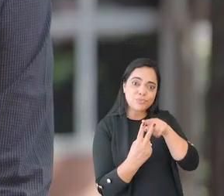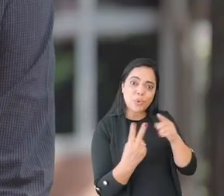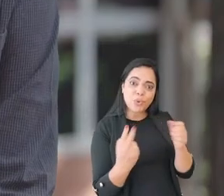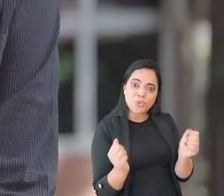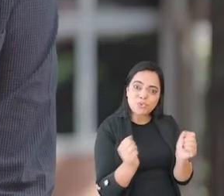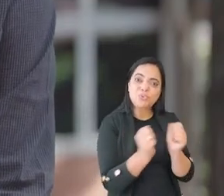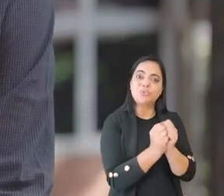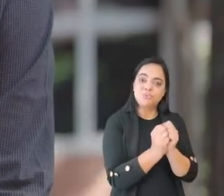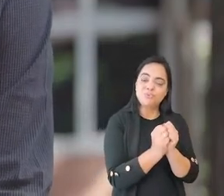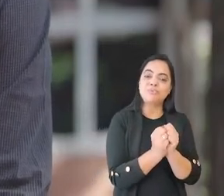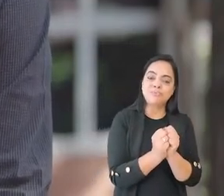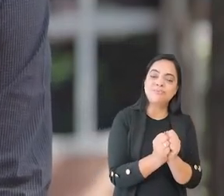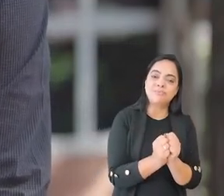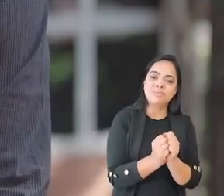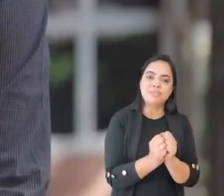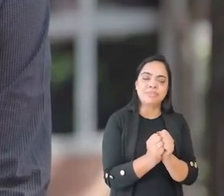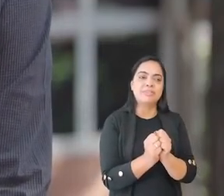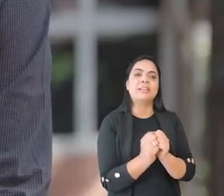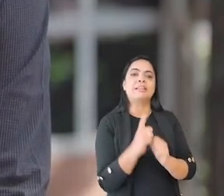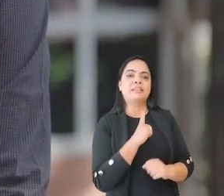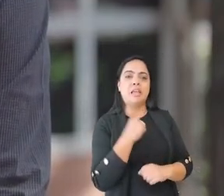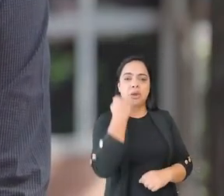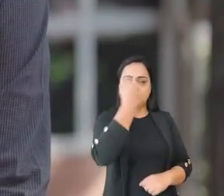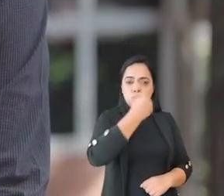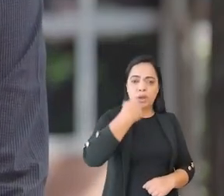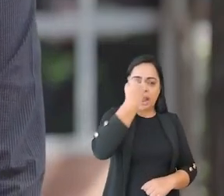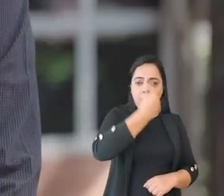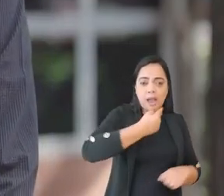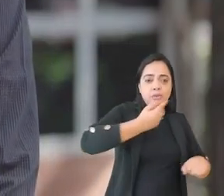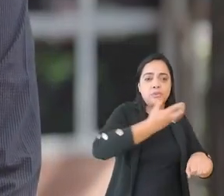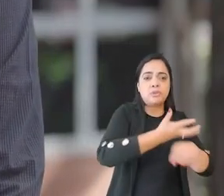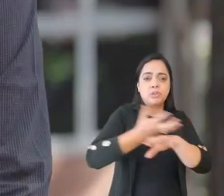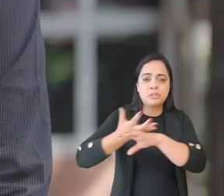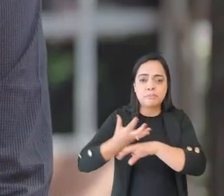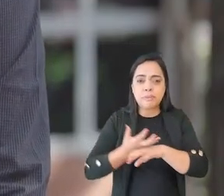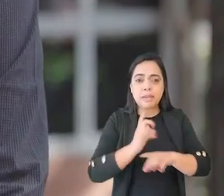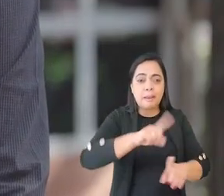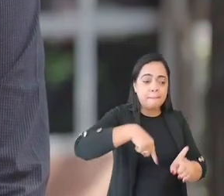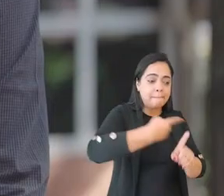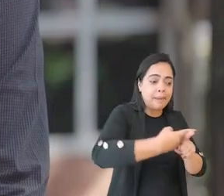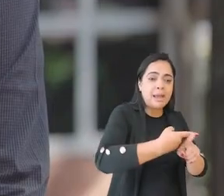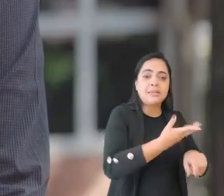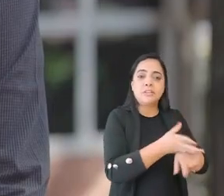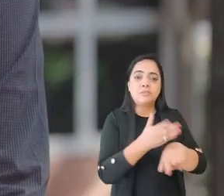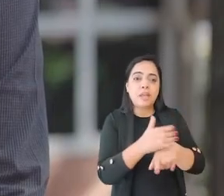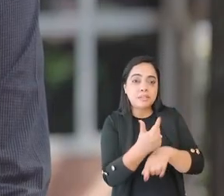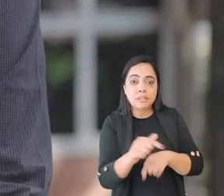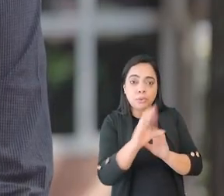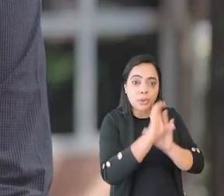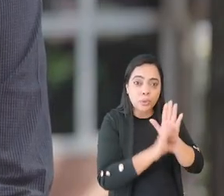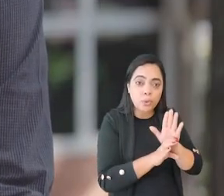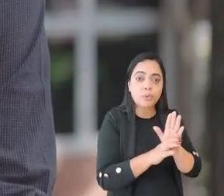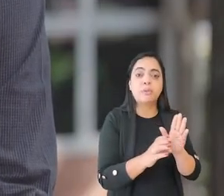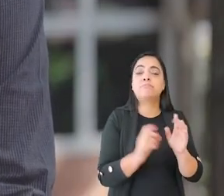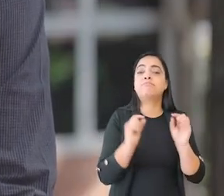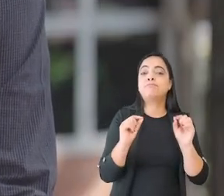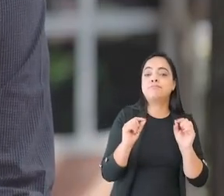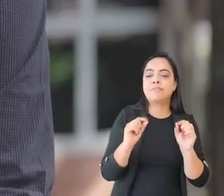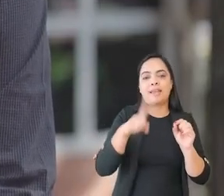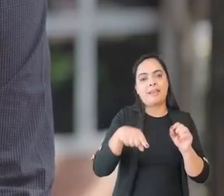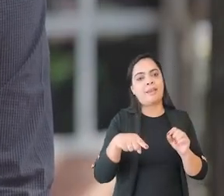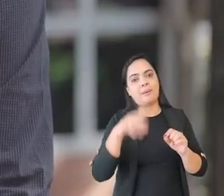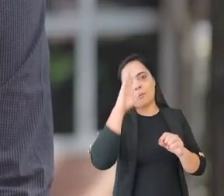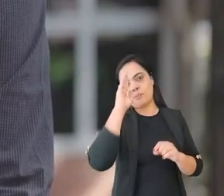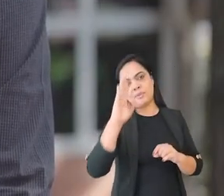atividades, as cargas de disciplinas, cargos horários de disciplinas, mais essas atividades extracurriculares dão o